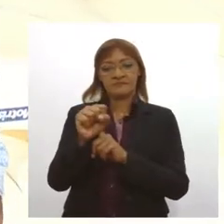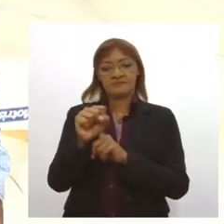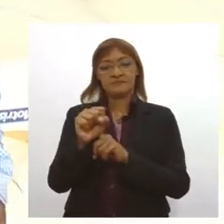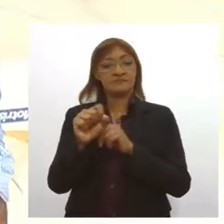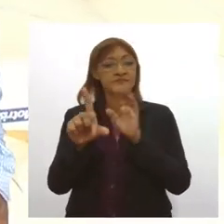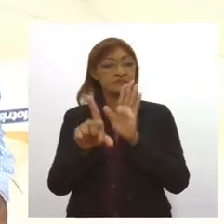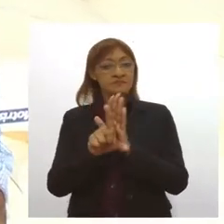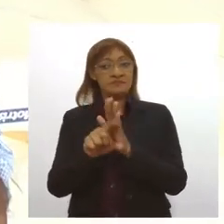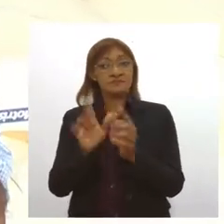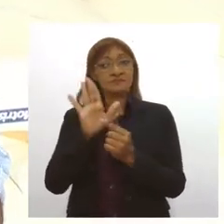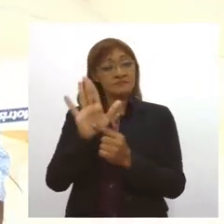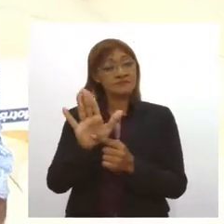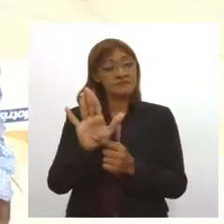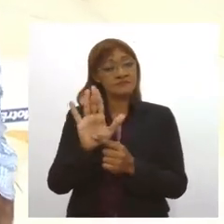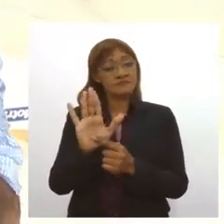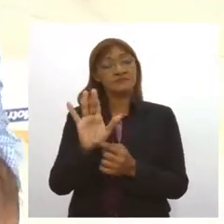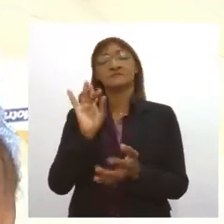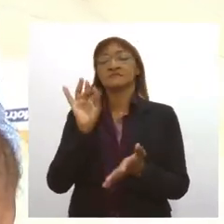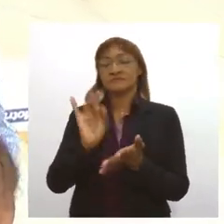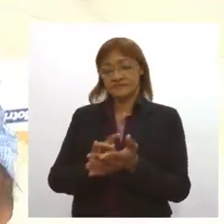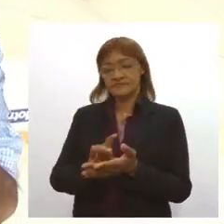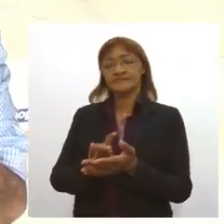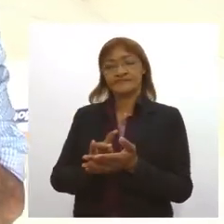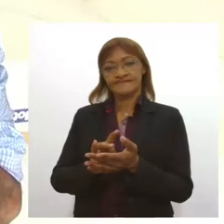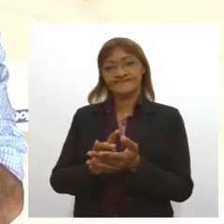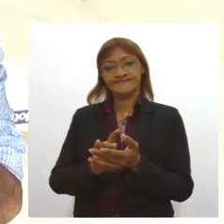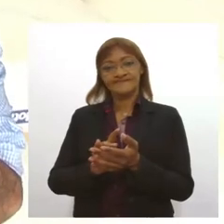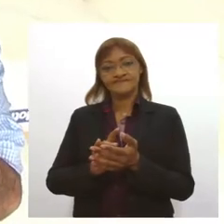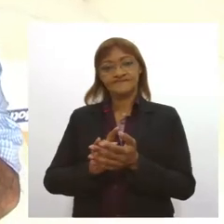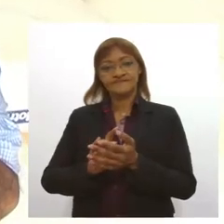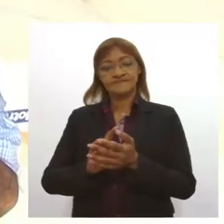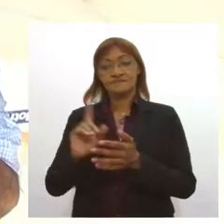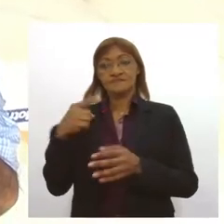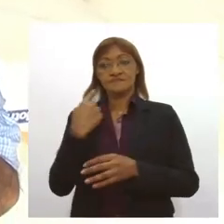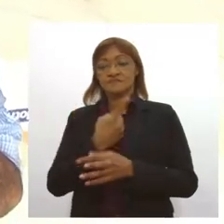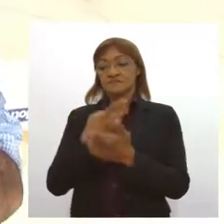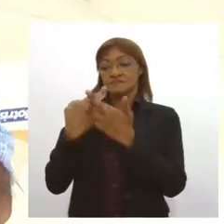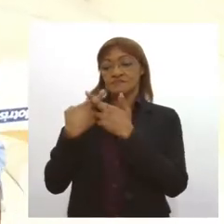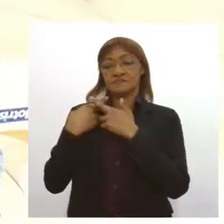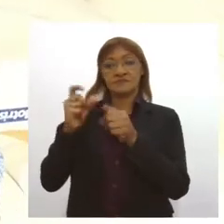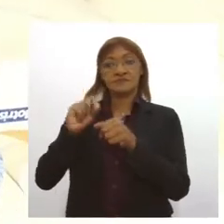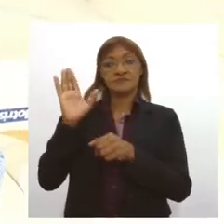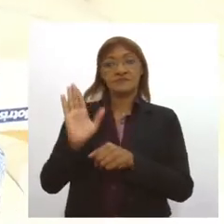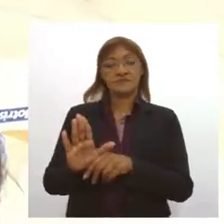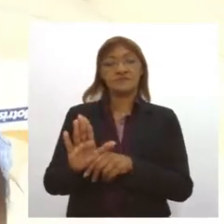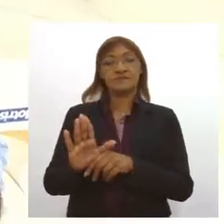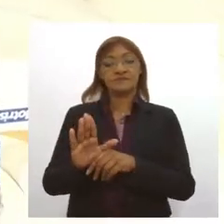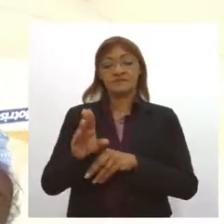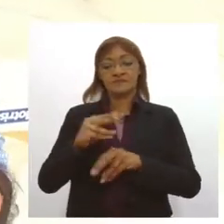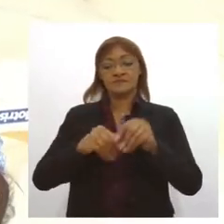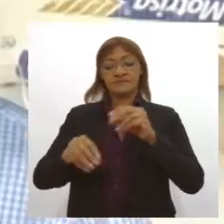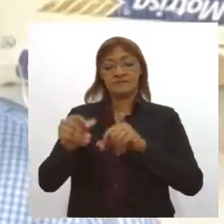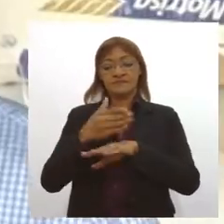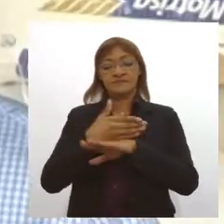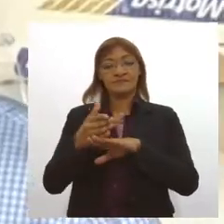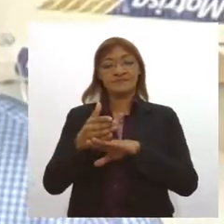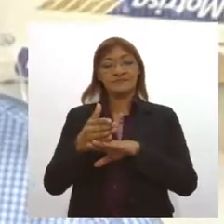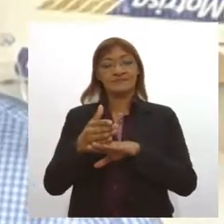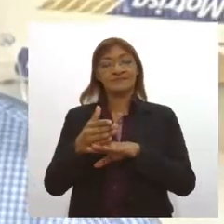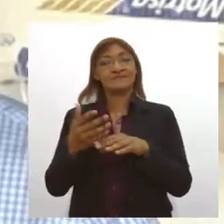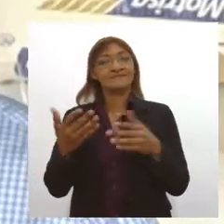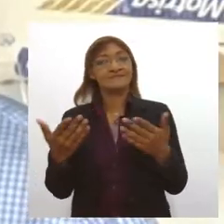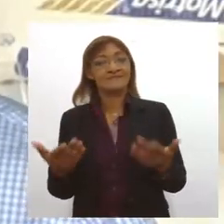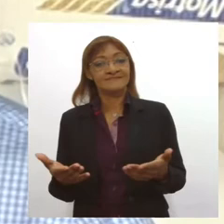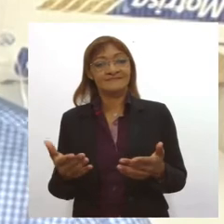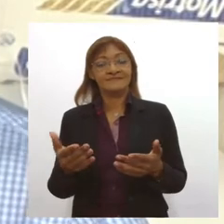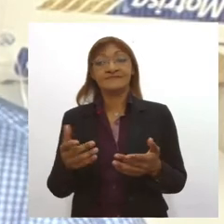dizer aquilo que nós já somos produtores né de farinha mais produtores artesanal Luiz Carlos